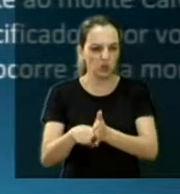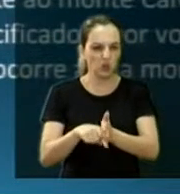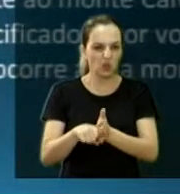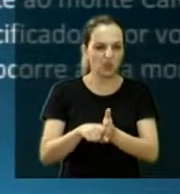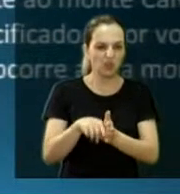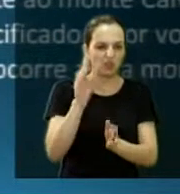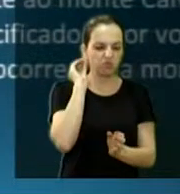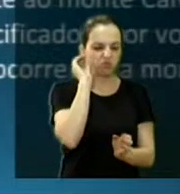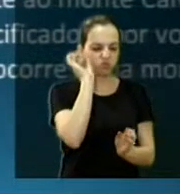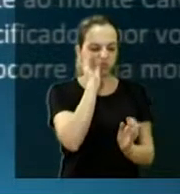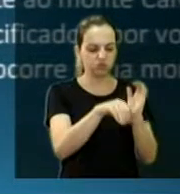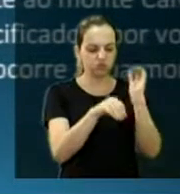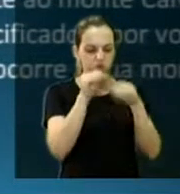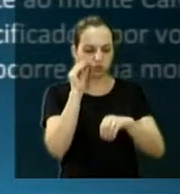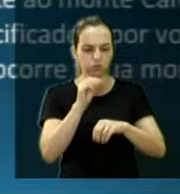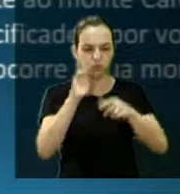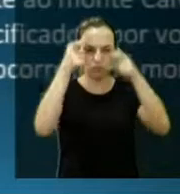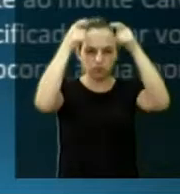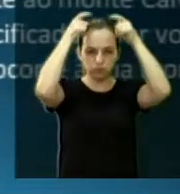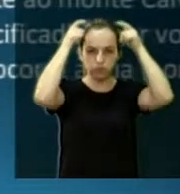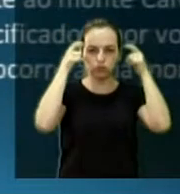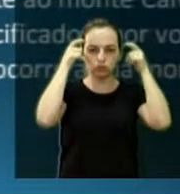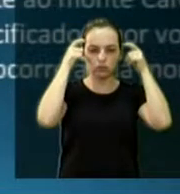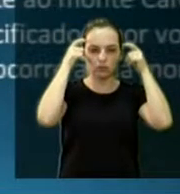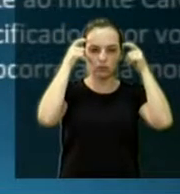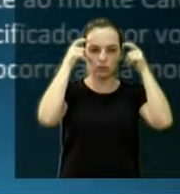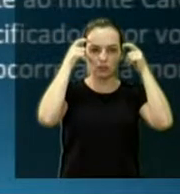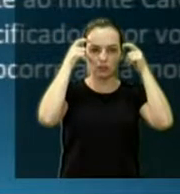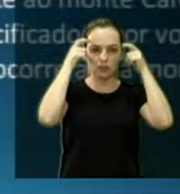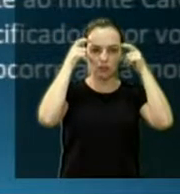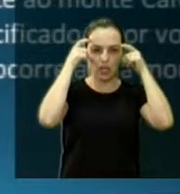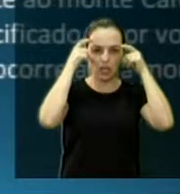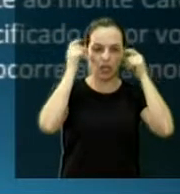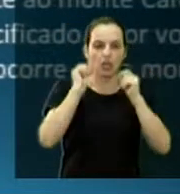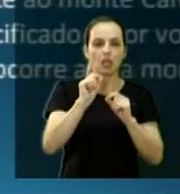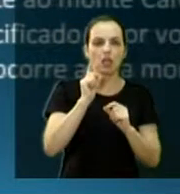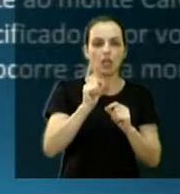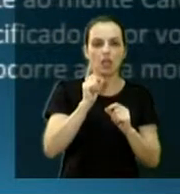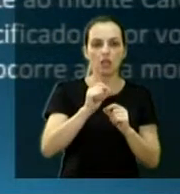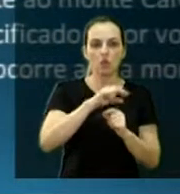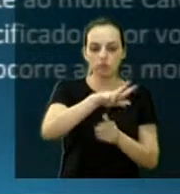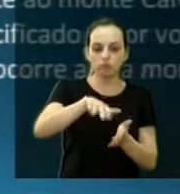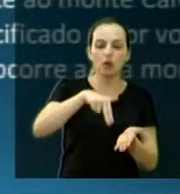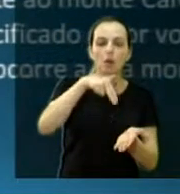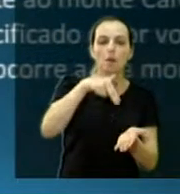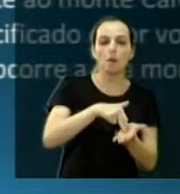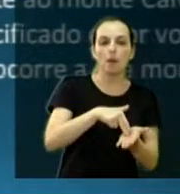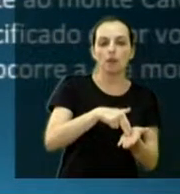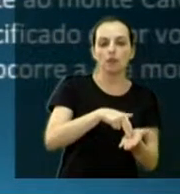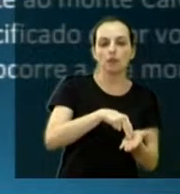recebe a coroa de espinhos na cabeça e é levado à presença de Pilatos, depois de condenado,